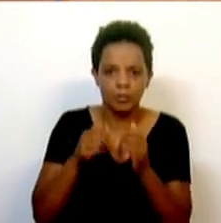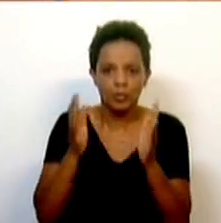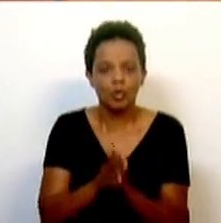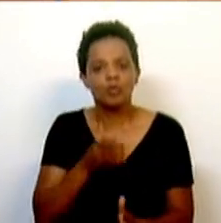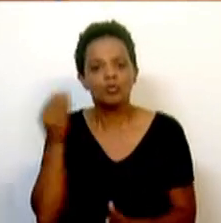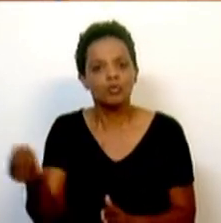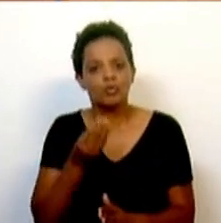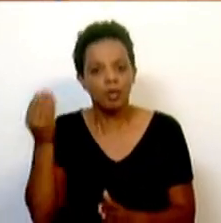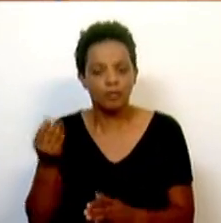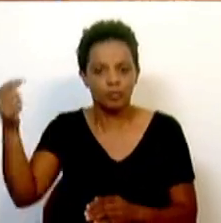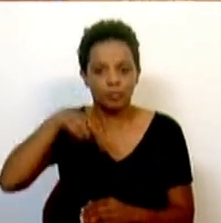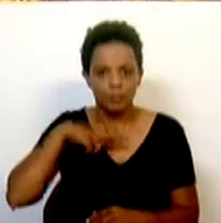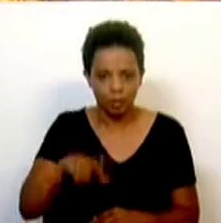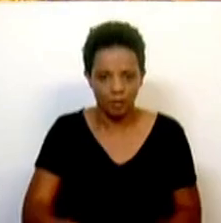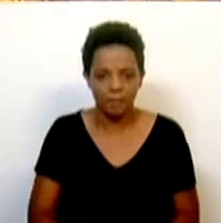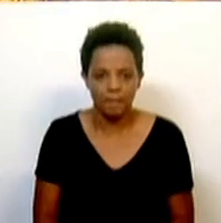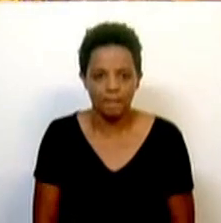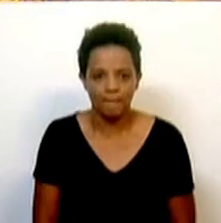jovens que se desloquem a Portugal.